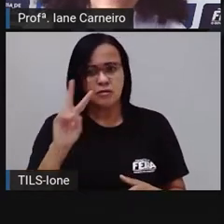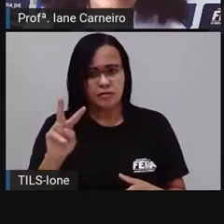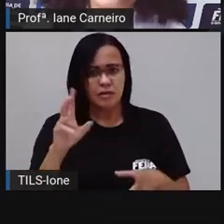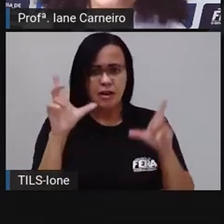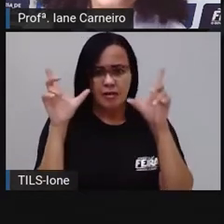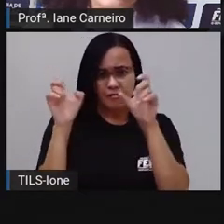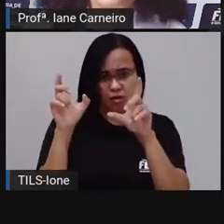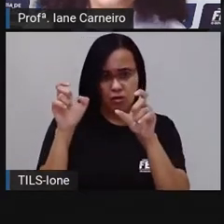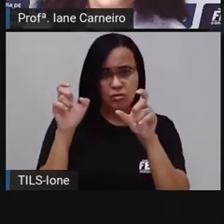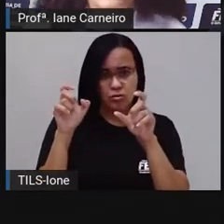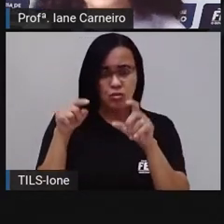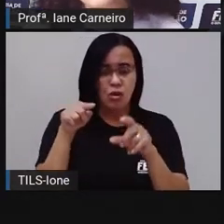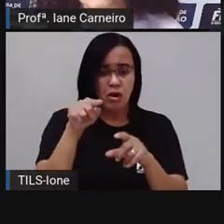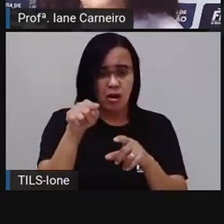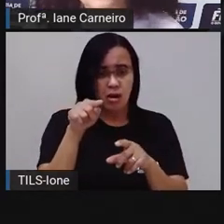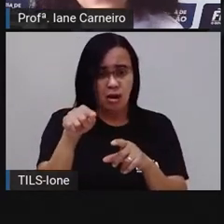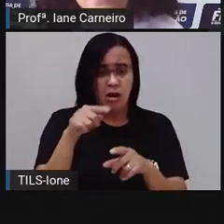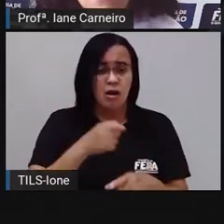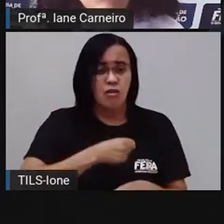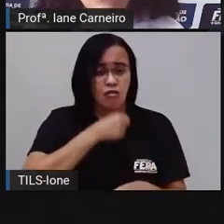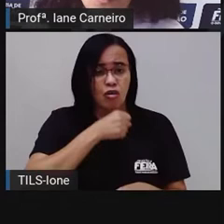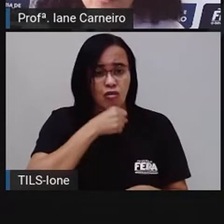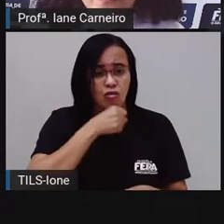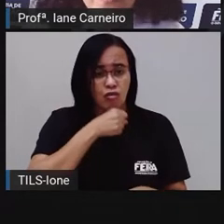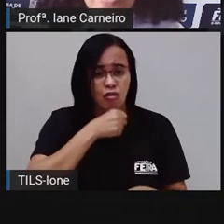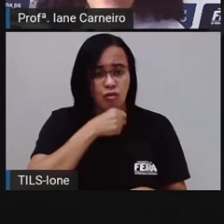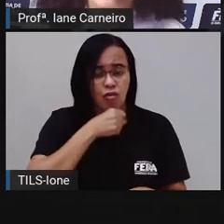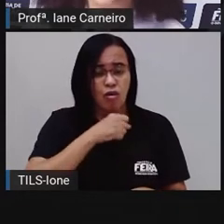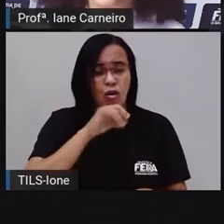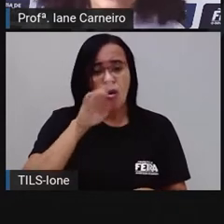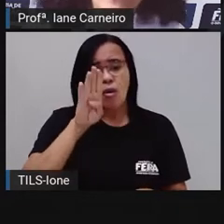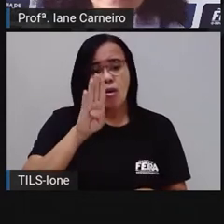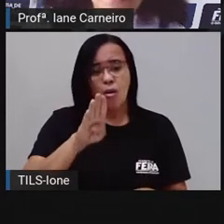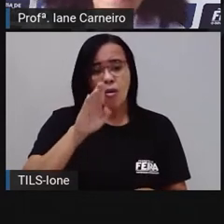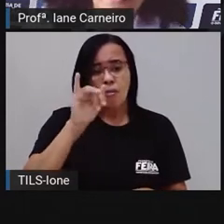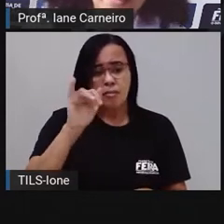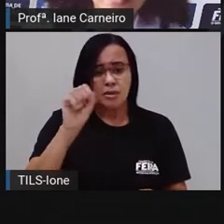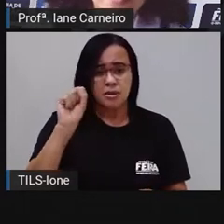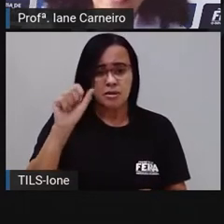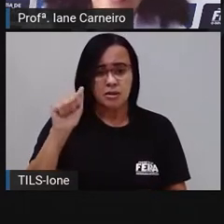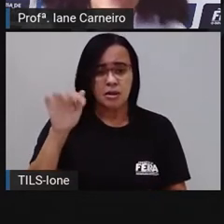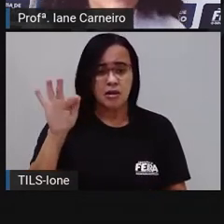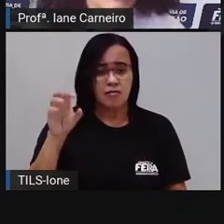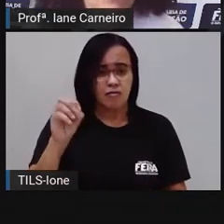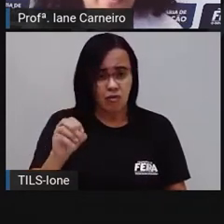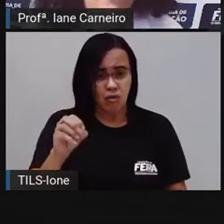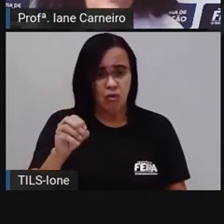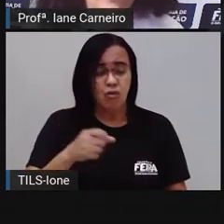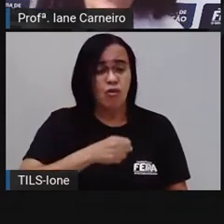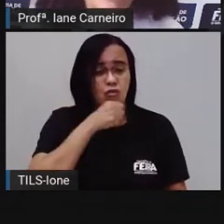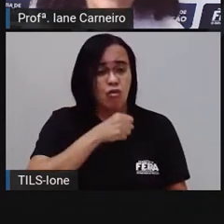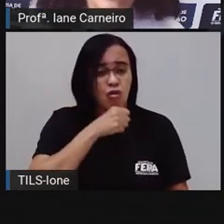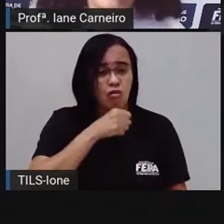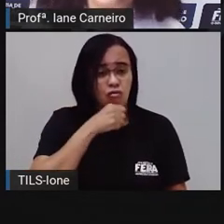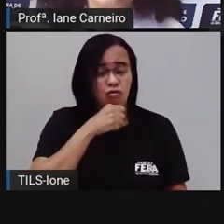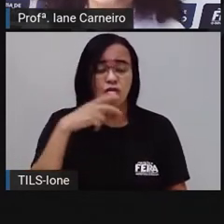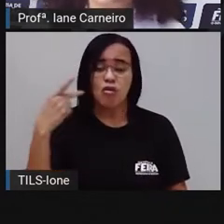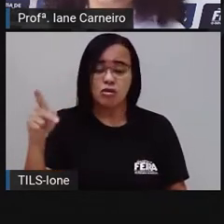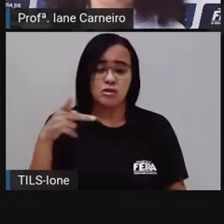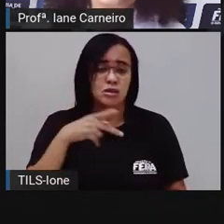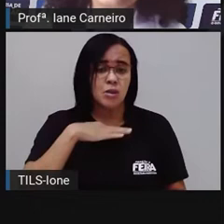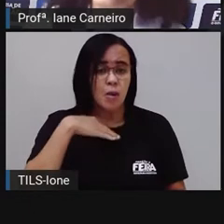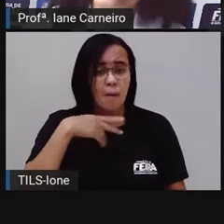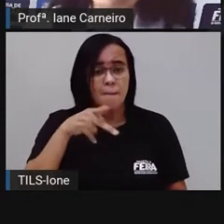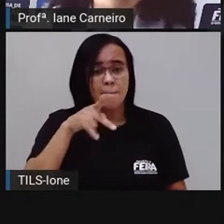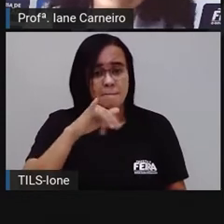É a da sua bisavó, a avó do seu pai. Ela já morreu. Você